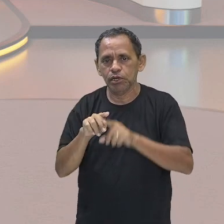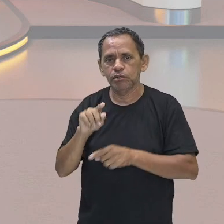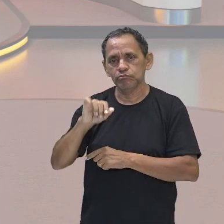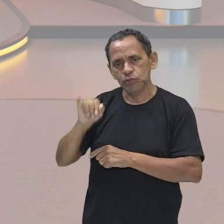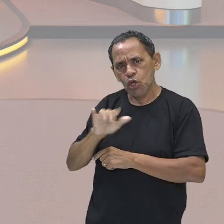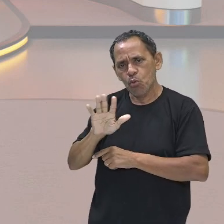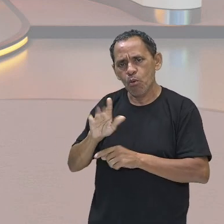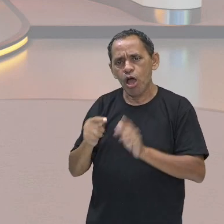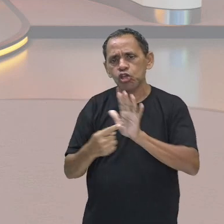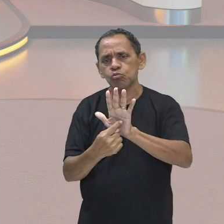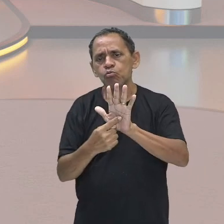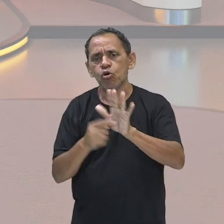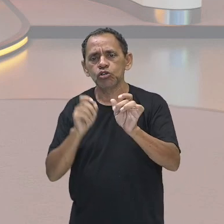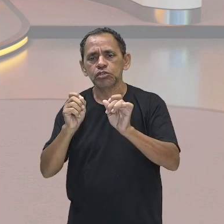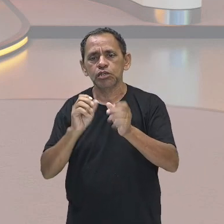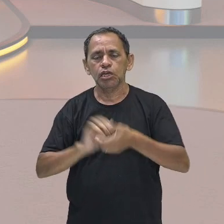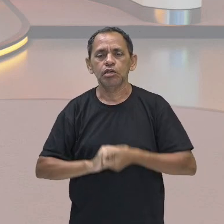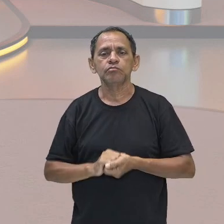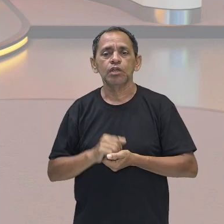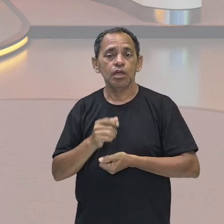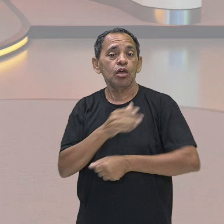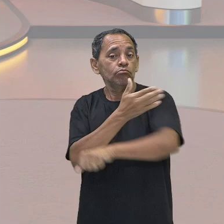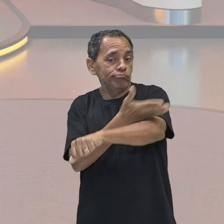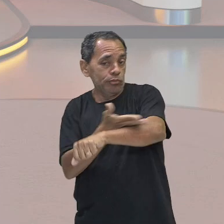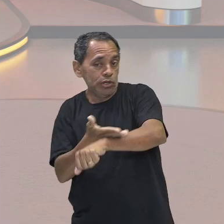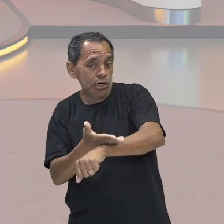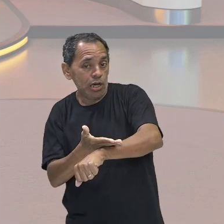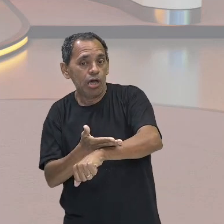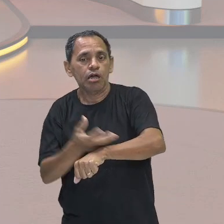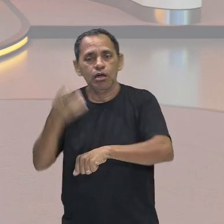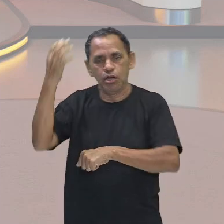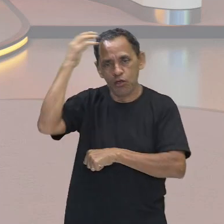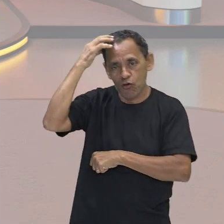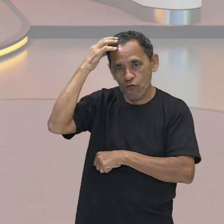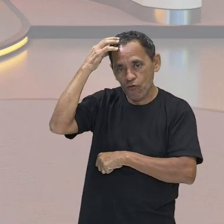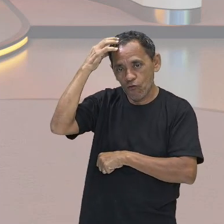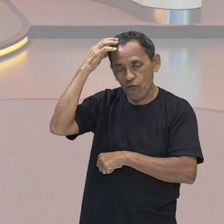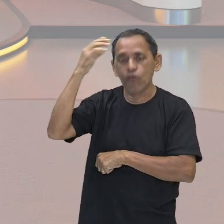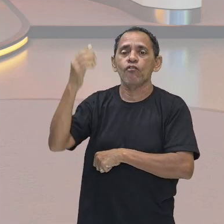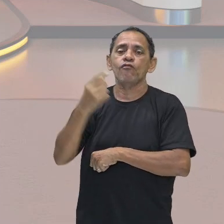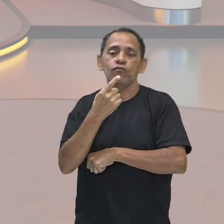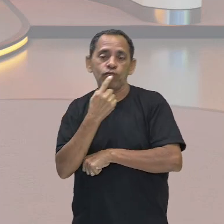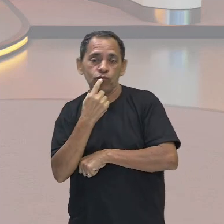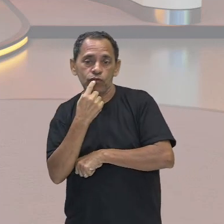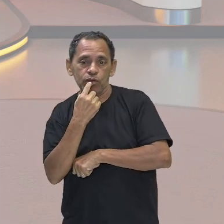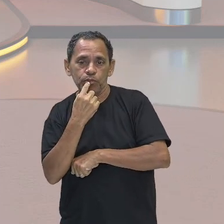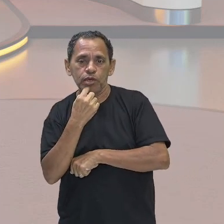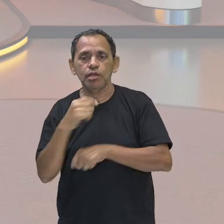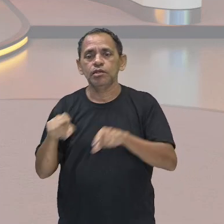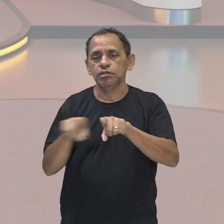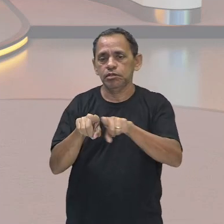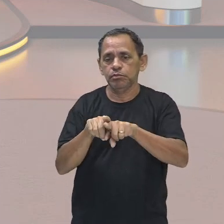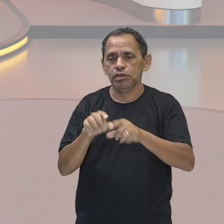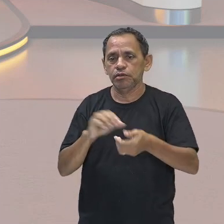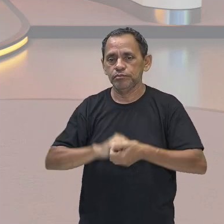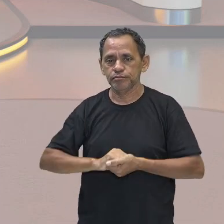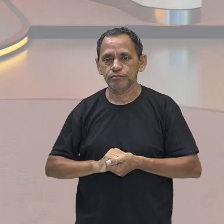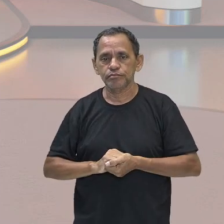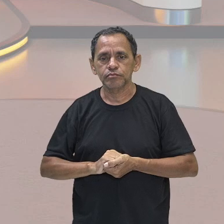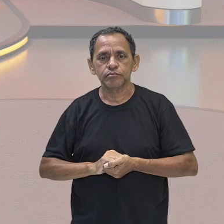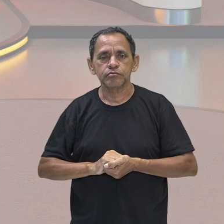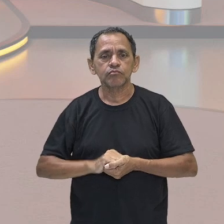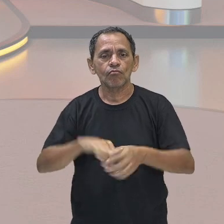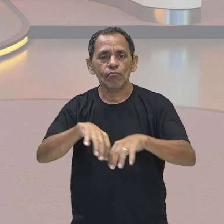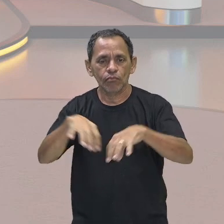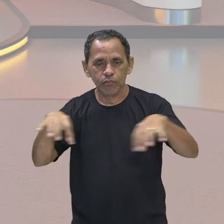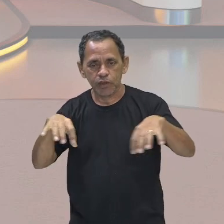branca com a coroa vermelha. E ele estava estampado em diversas partes, também, do Egito, tá? Por quê? Porque é